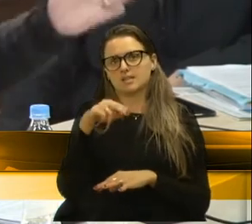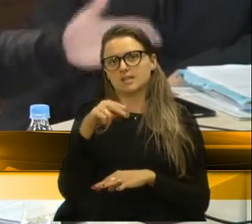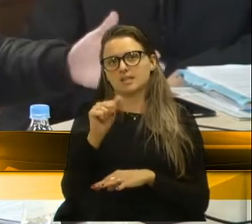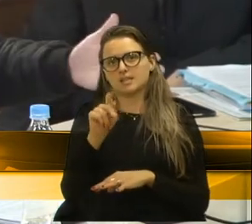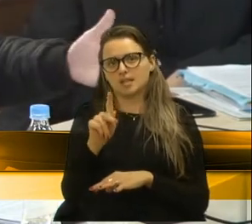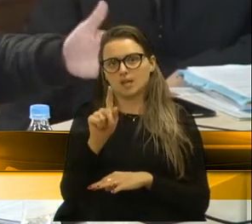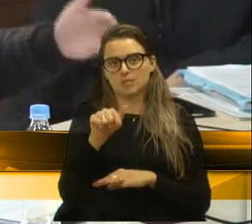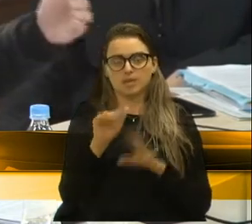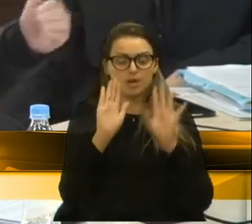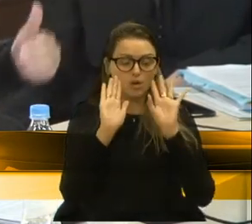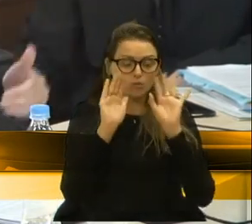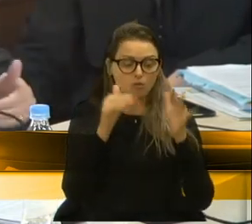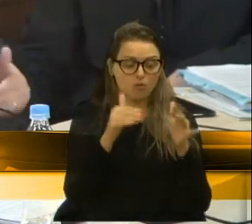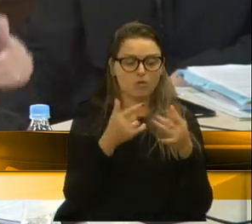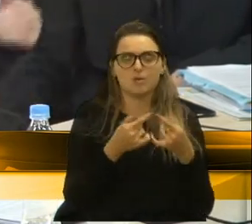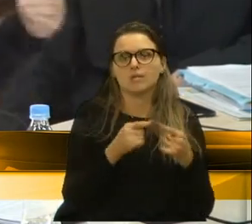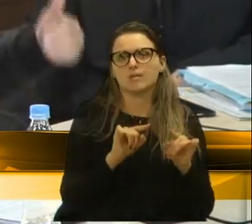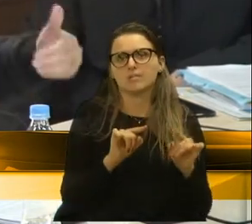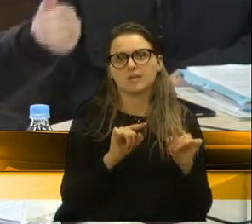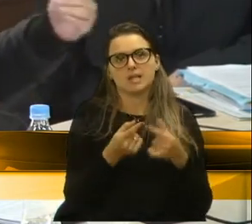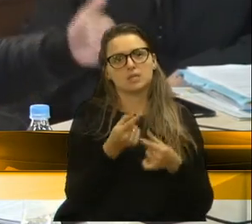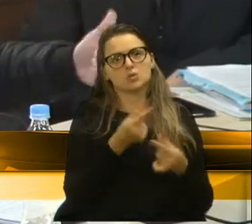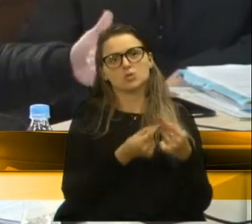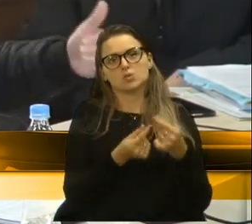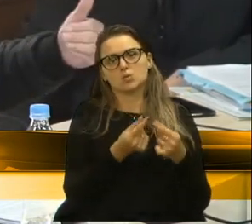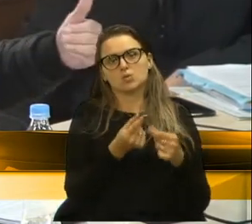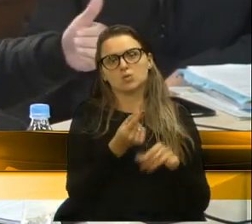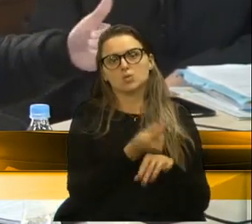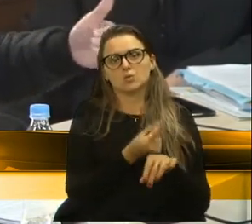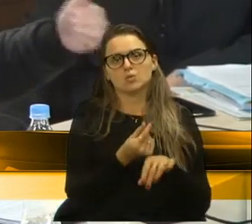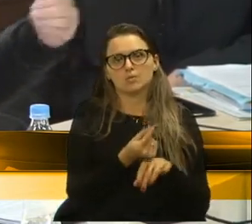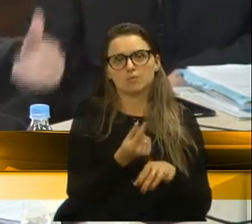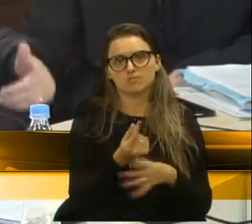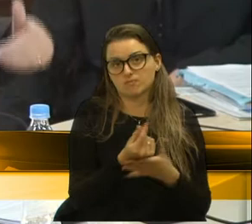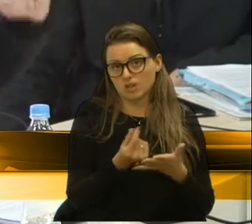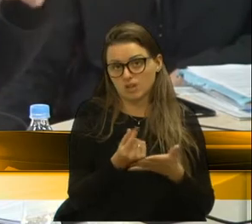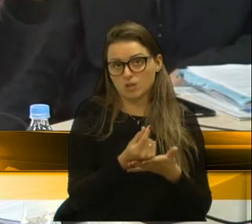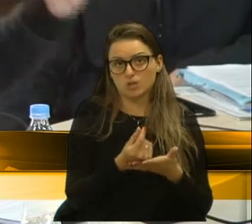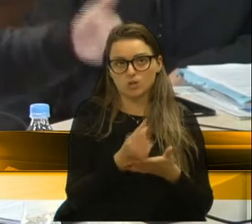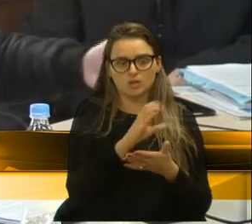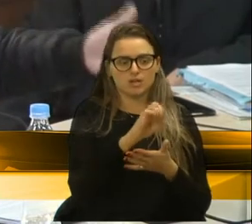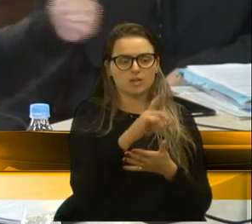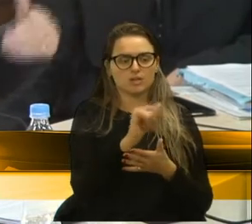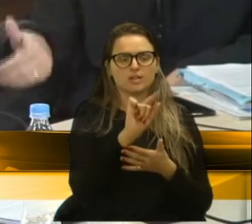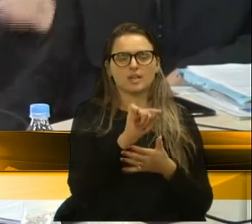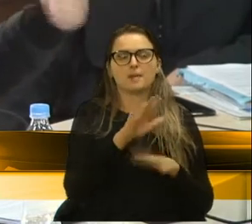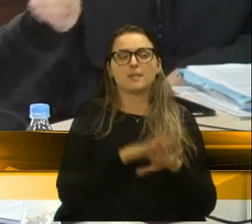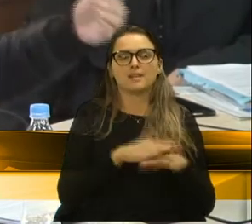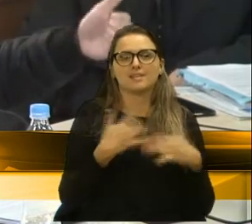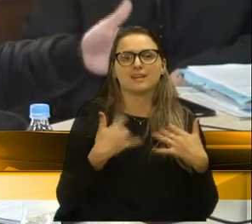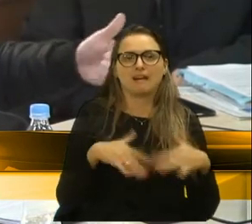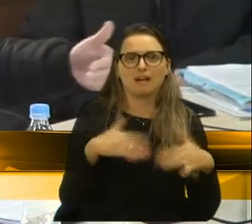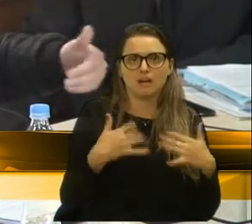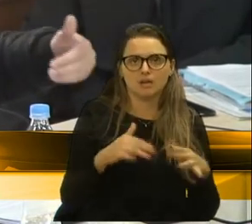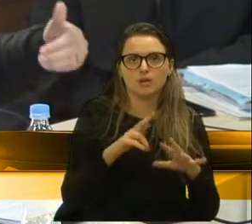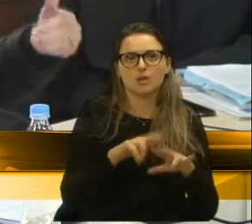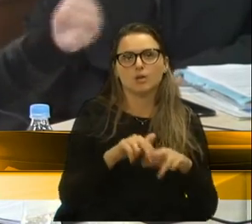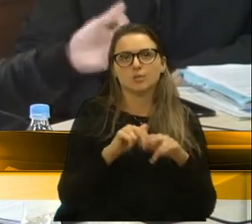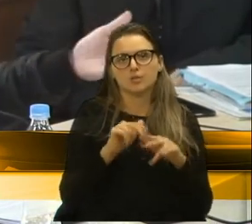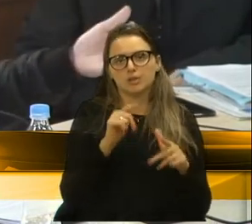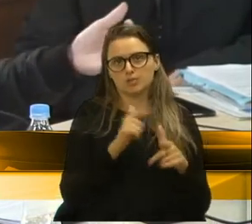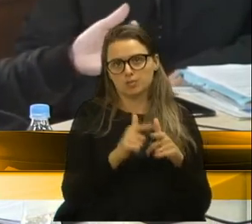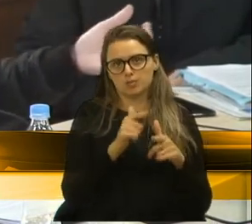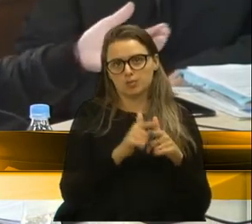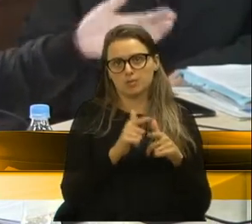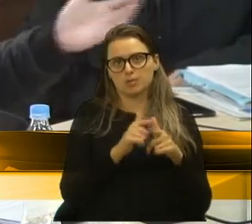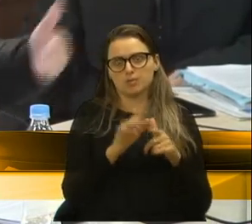norteia, mas, infelizmente, os preços e valores que a Codeca trabalhava eram maiores. E, por isso, gente estava tendo um problema com